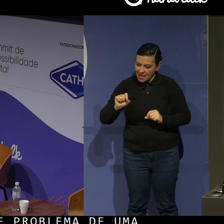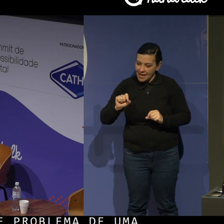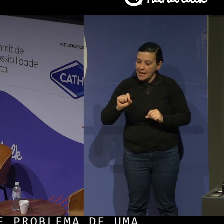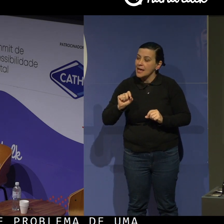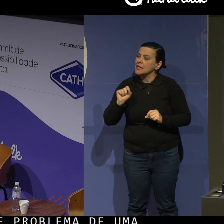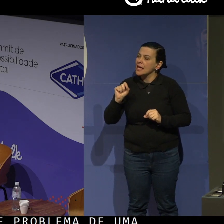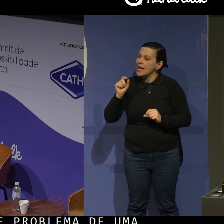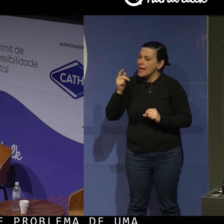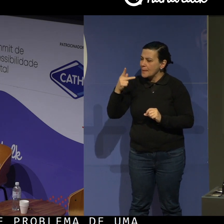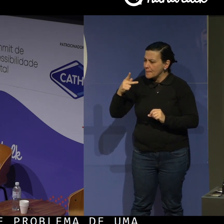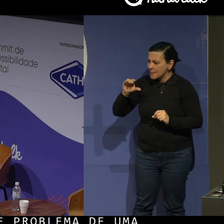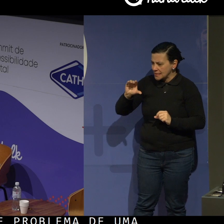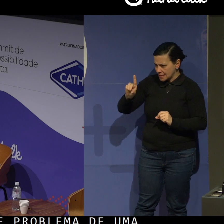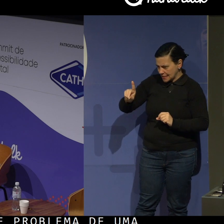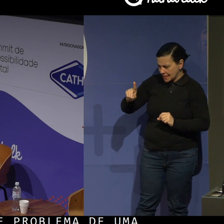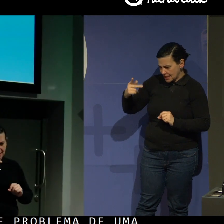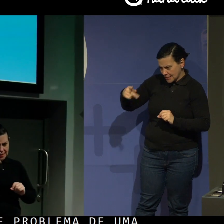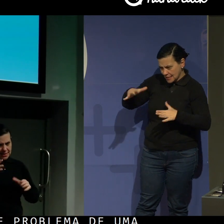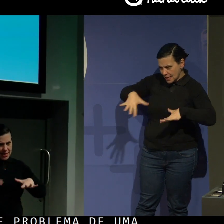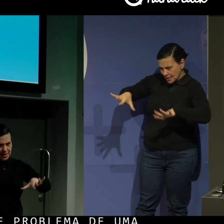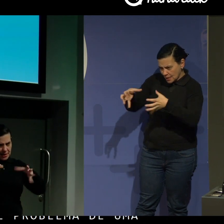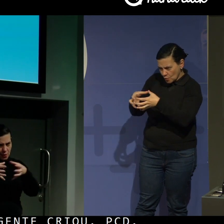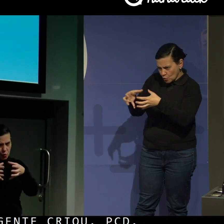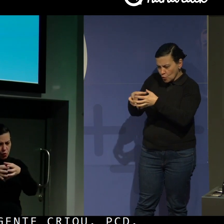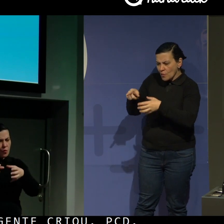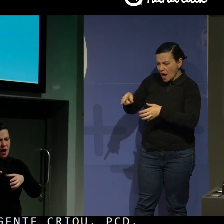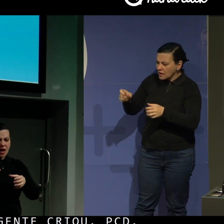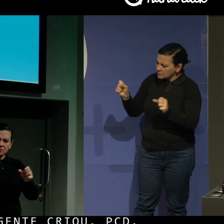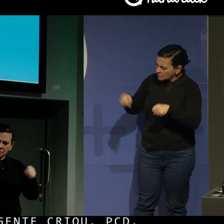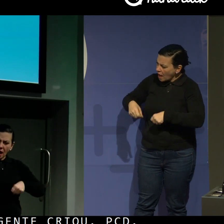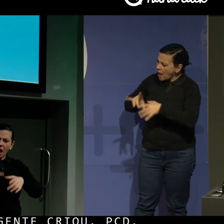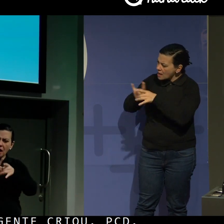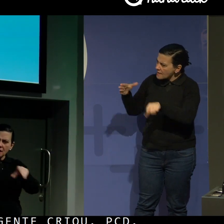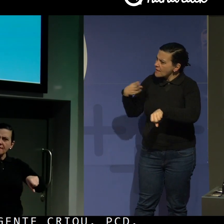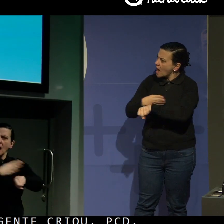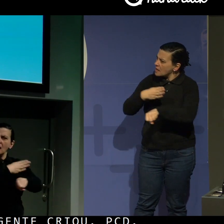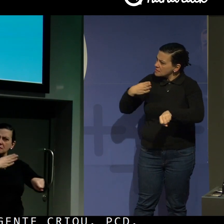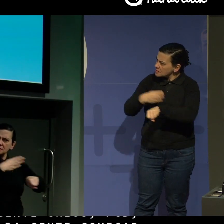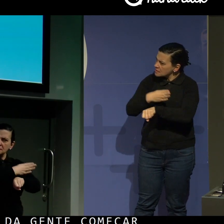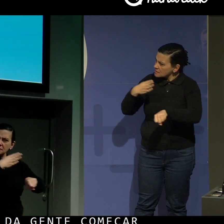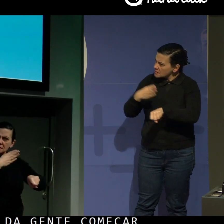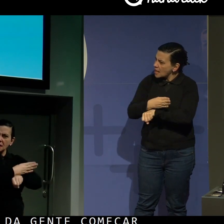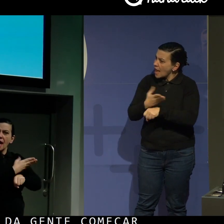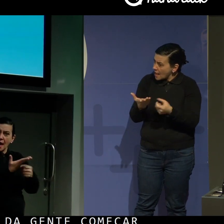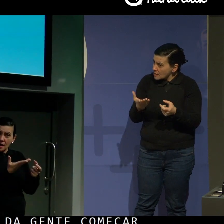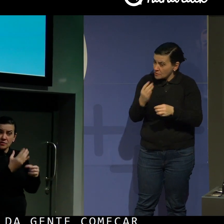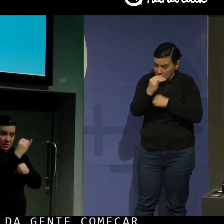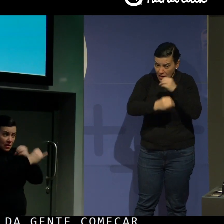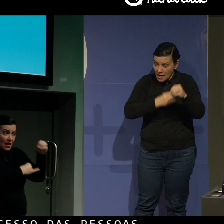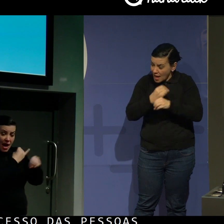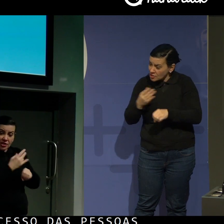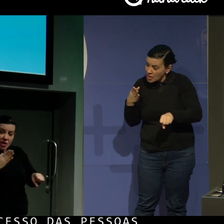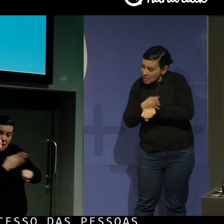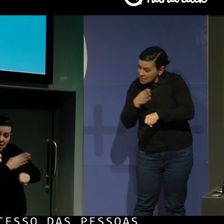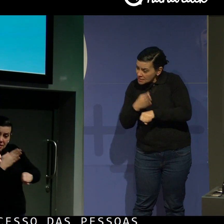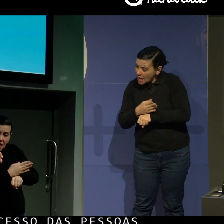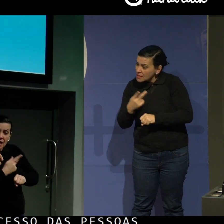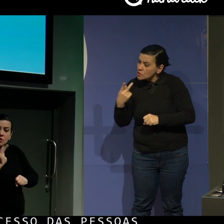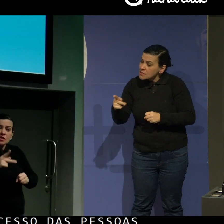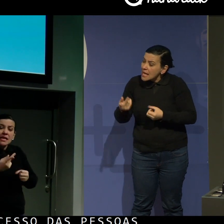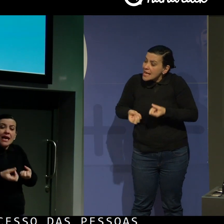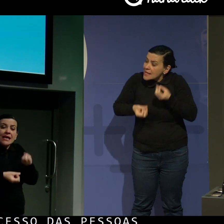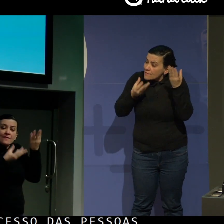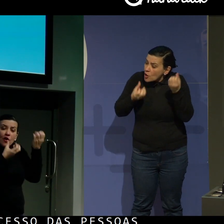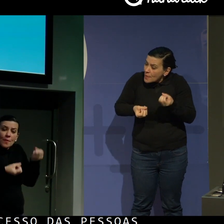que é uma forma de a gente começar a facilitar o acesso das pessoas para dentro da nossa plataforma e colocar suas informações no